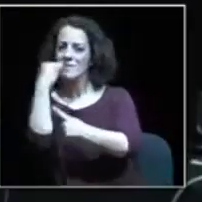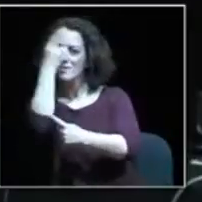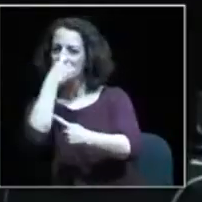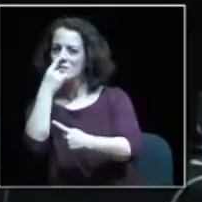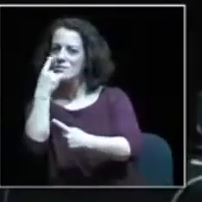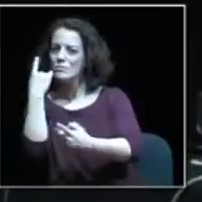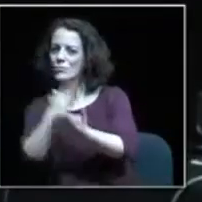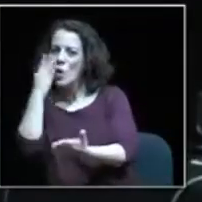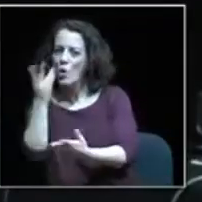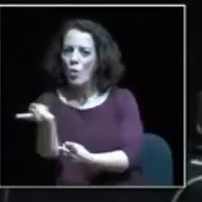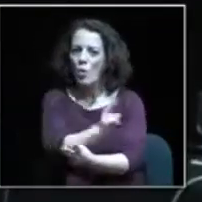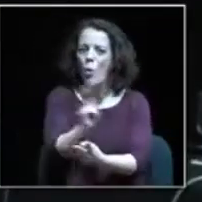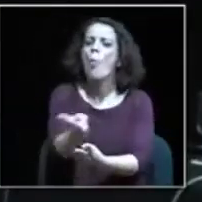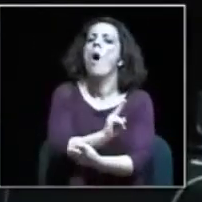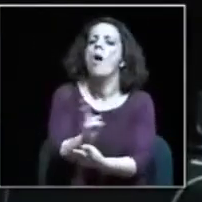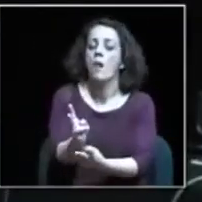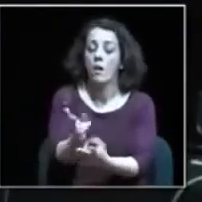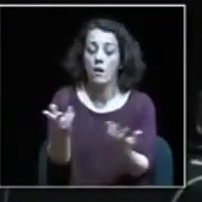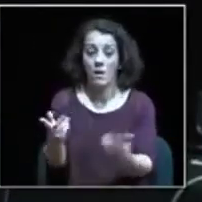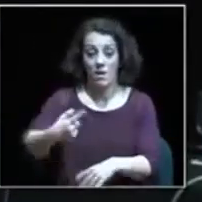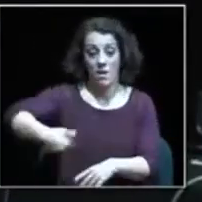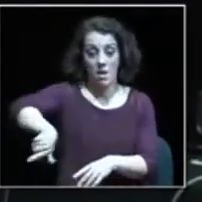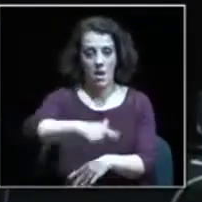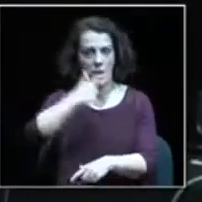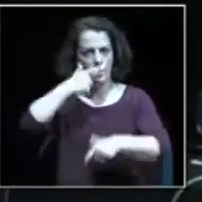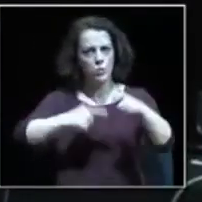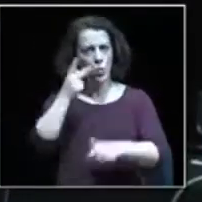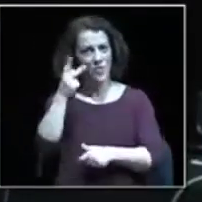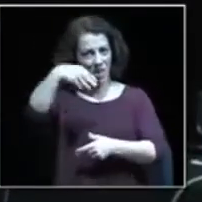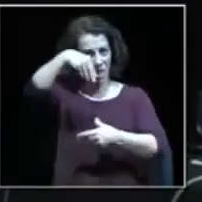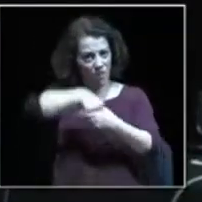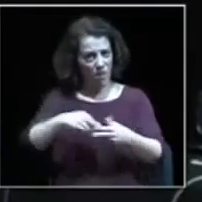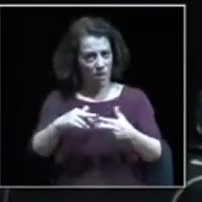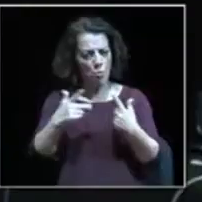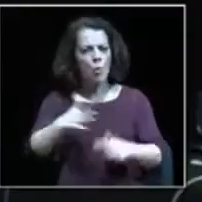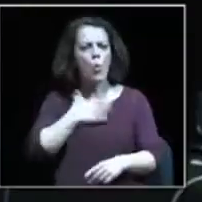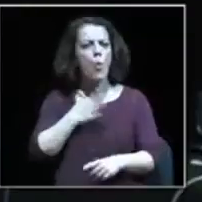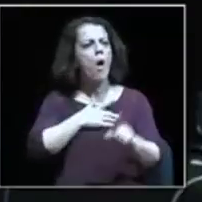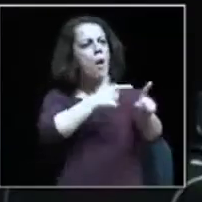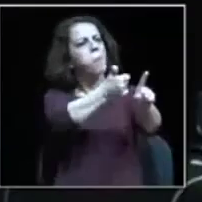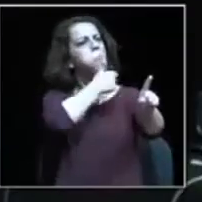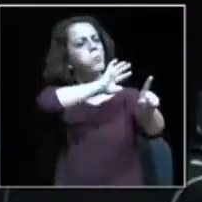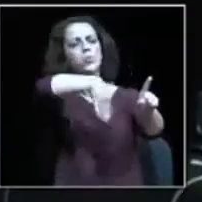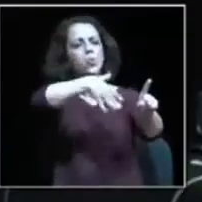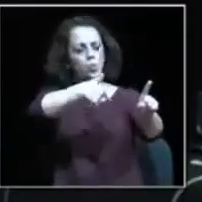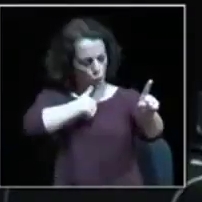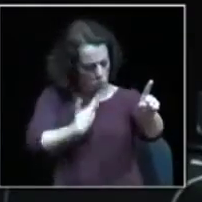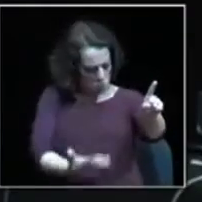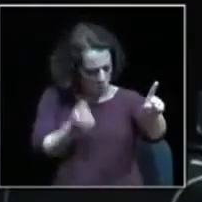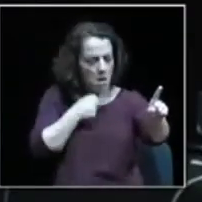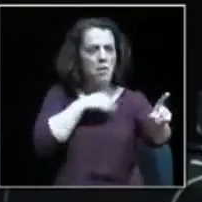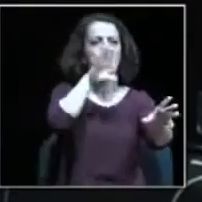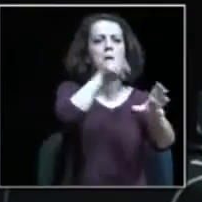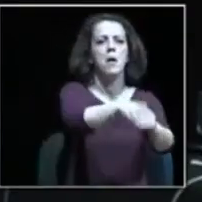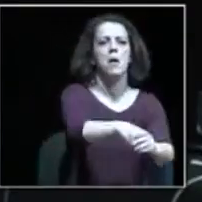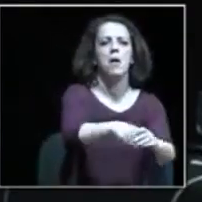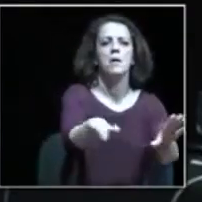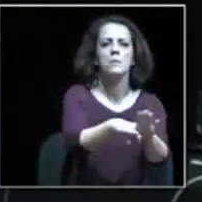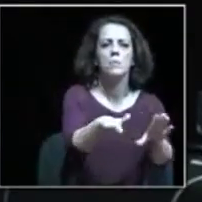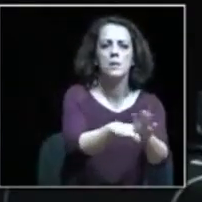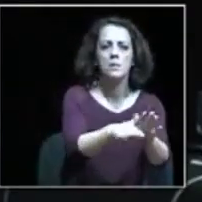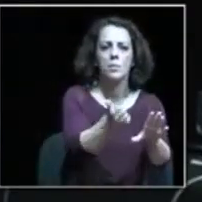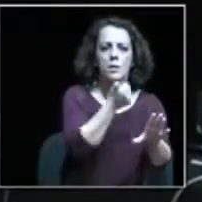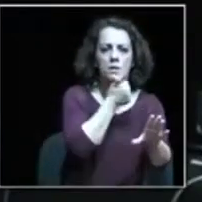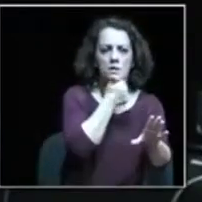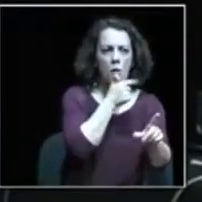é que os municípios não querem que decidam por eles. Querem participar nas decisões e não é correto à autarquia fechar-lhes a porta